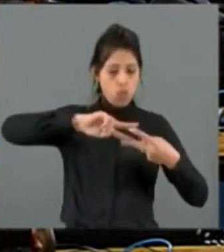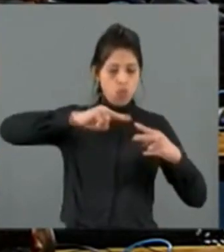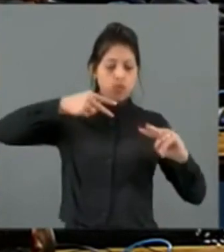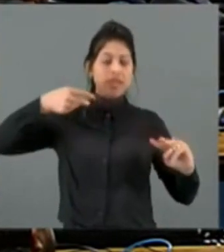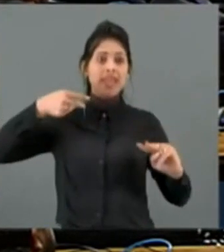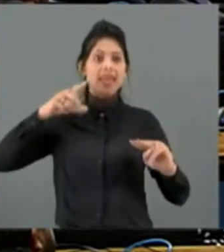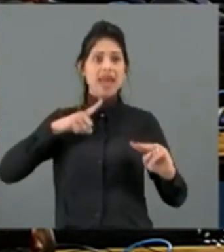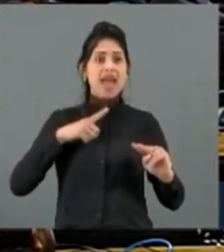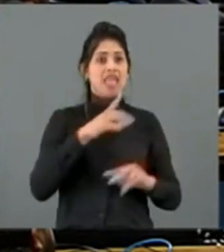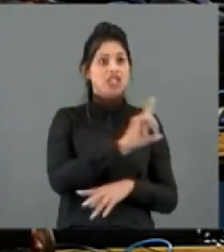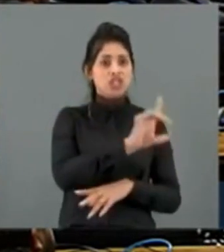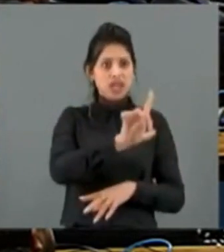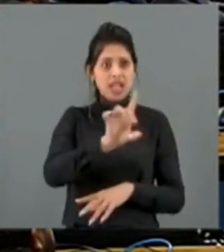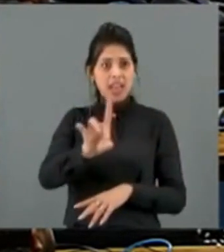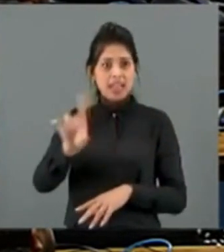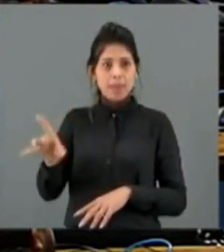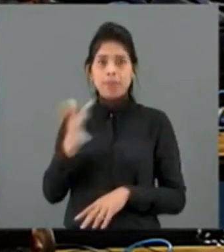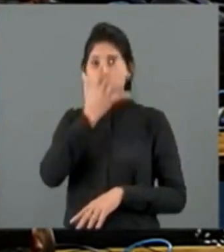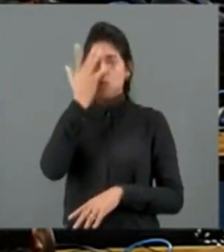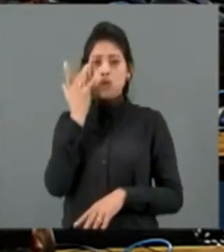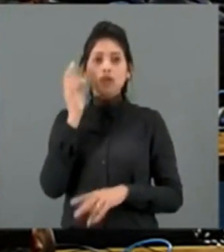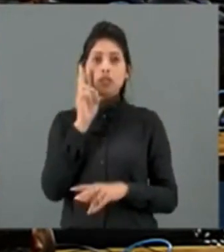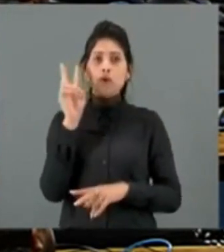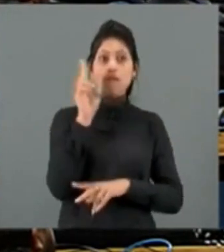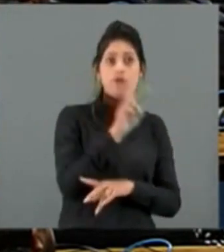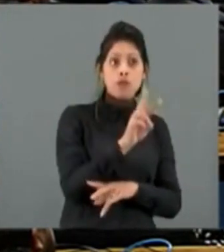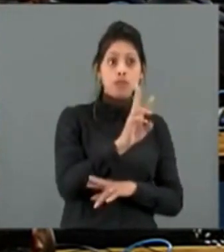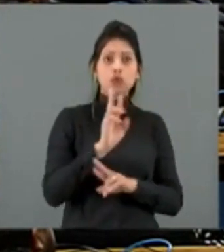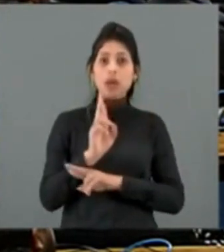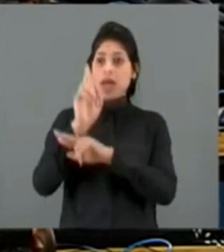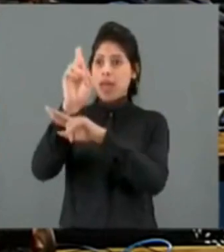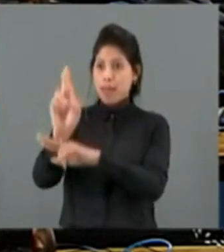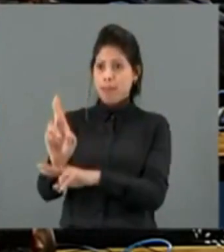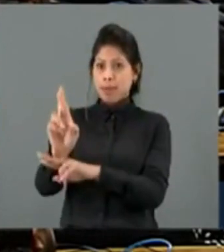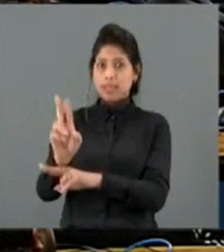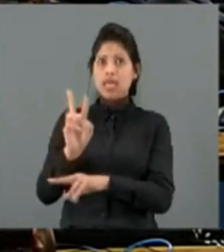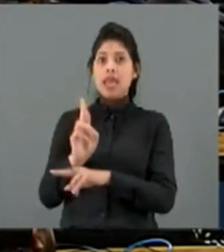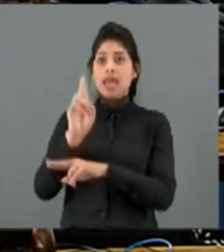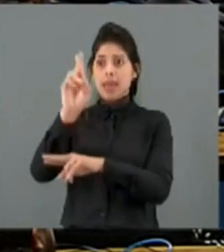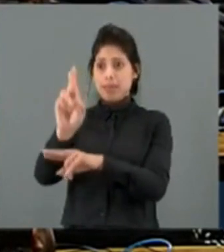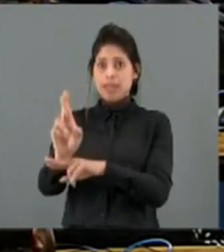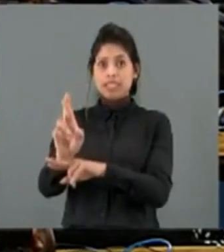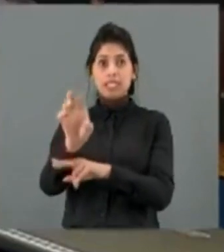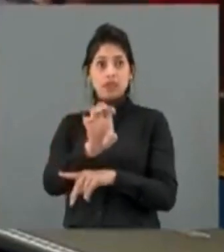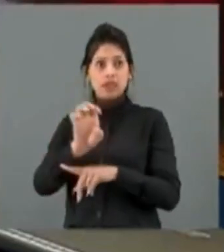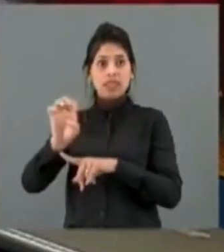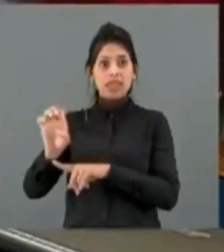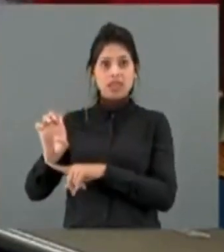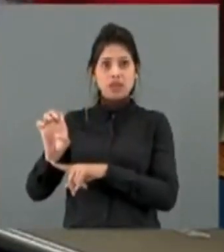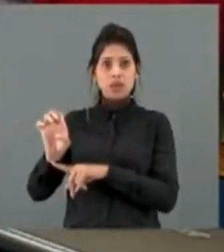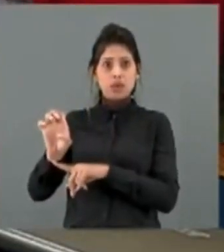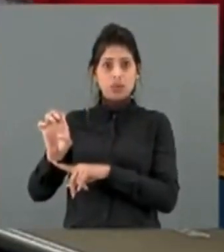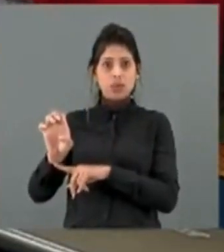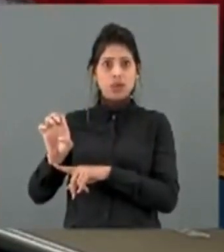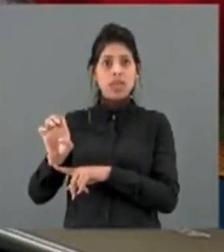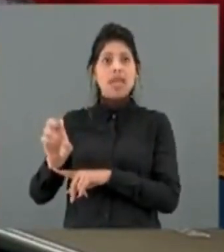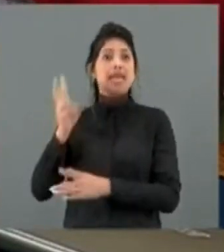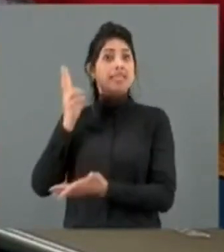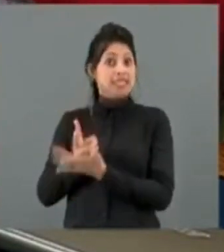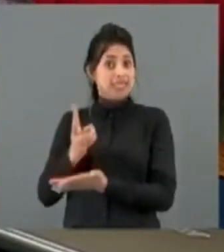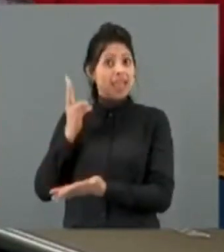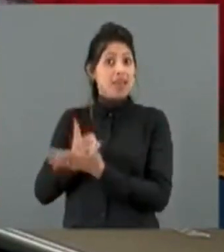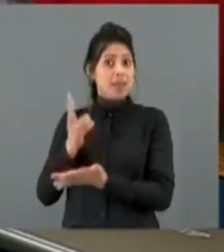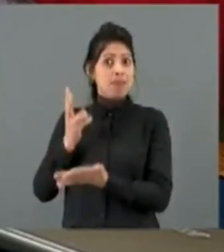nesta comissão, nós vimos os representantes da esquerda, lembra Flávio? Serem perempitoriamente